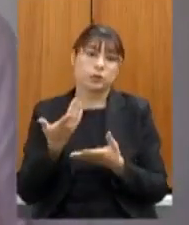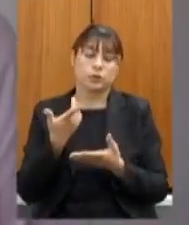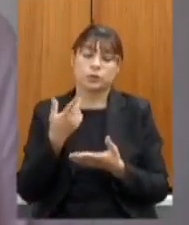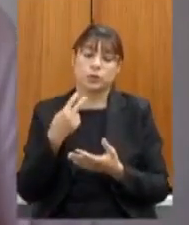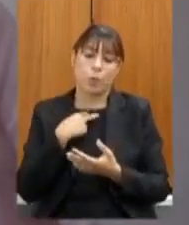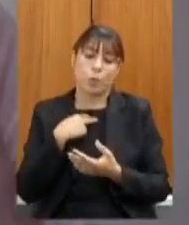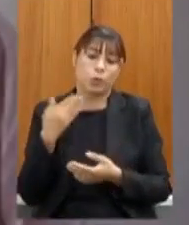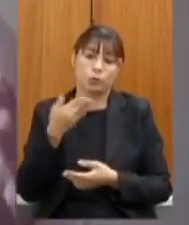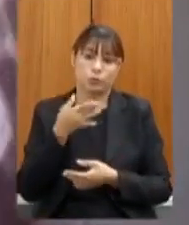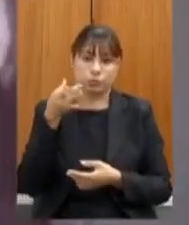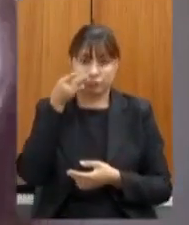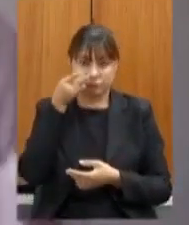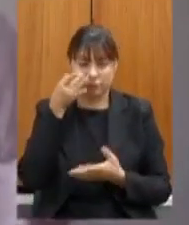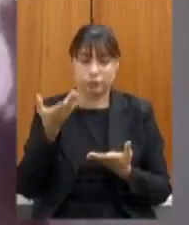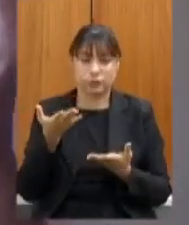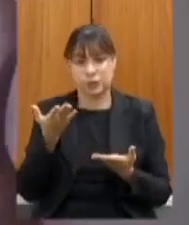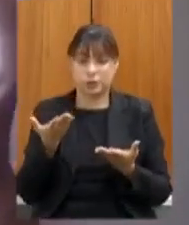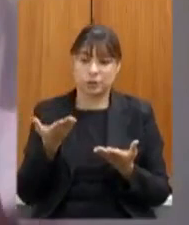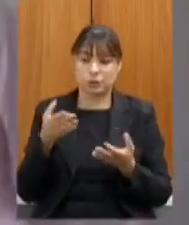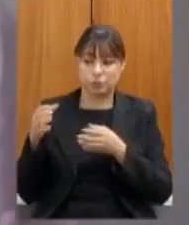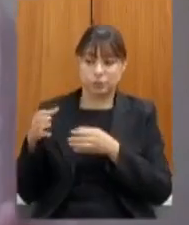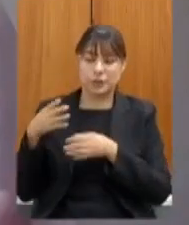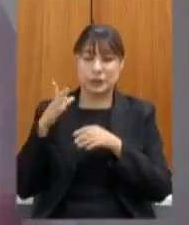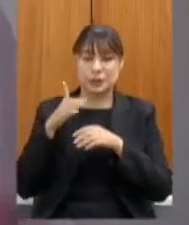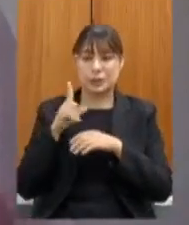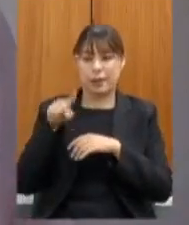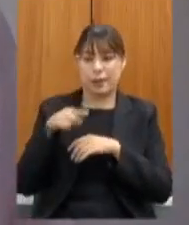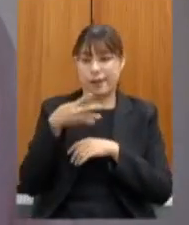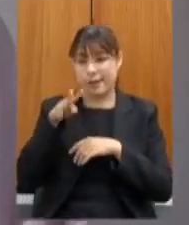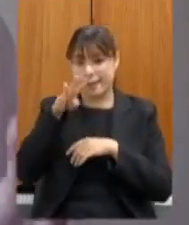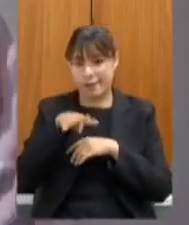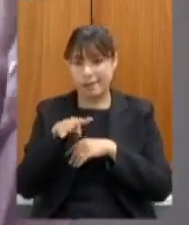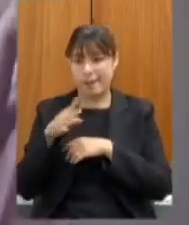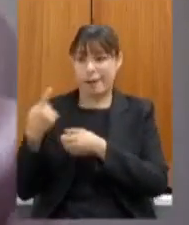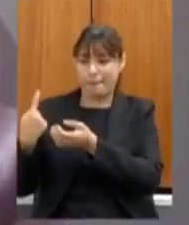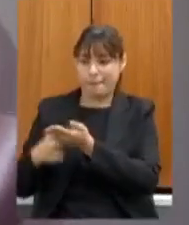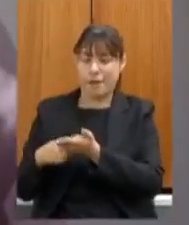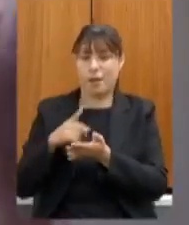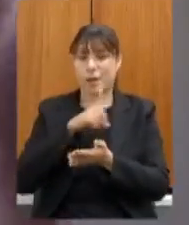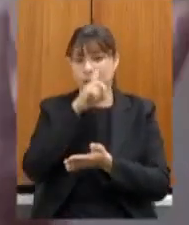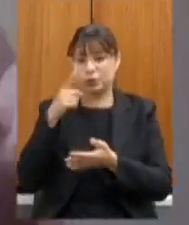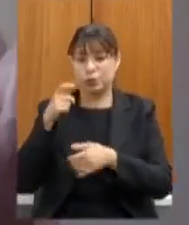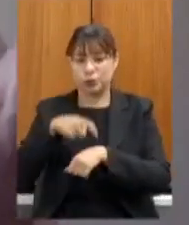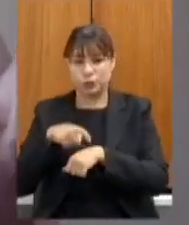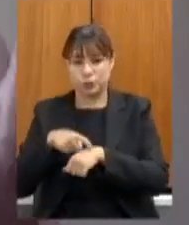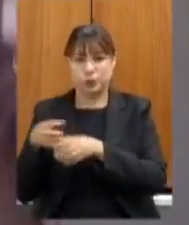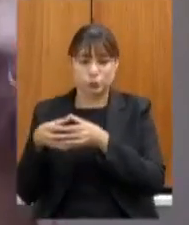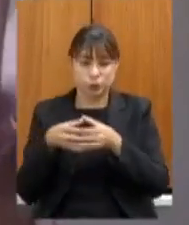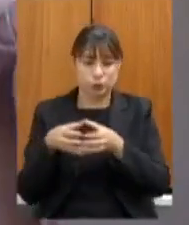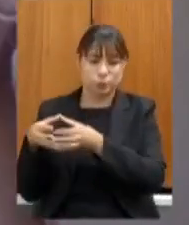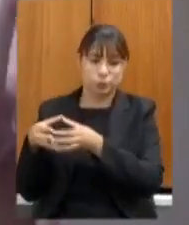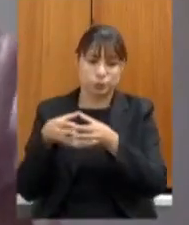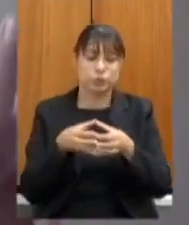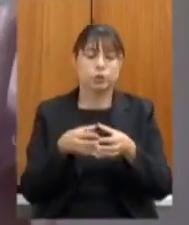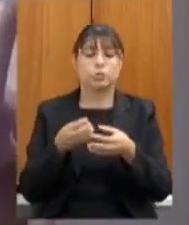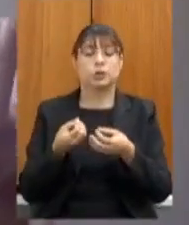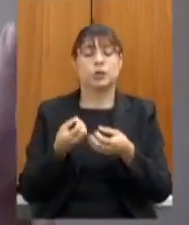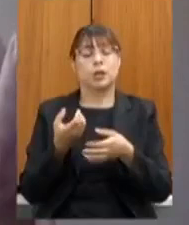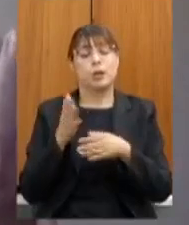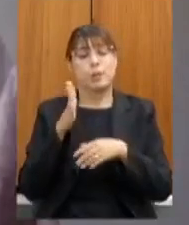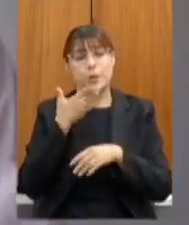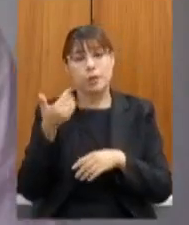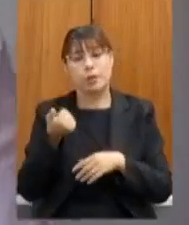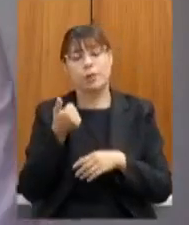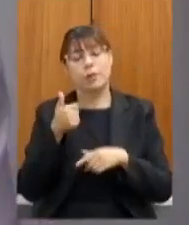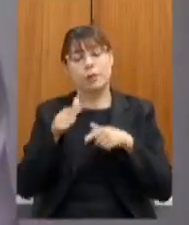então esse escalonamento é importante por esses dois motivos pelo lado da boa condição de trabalho do professor a partir da sua